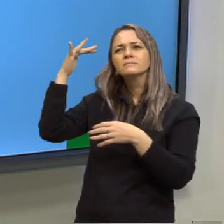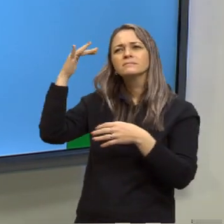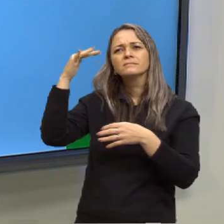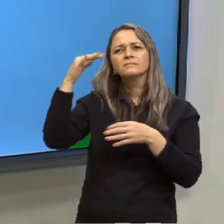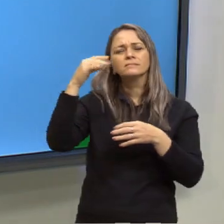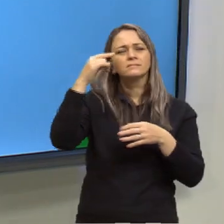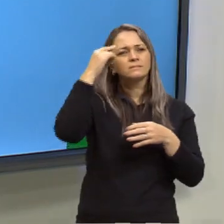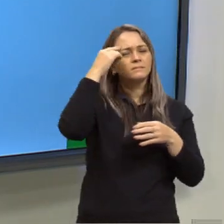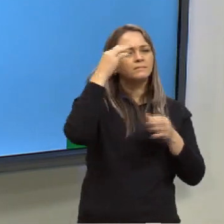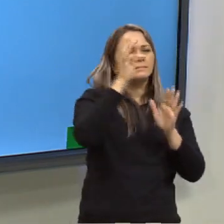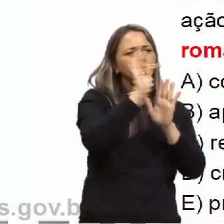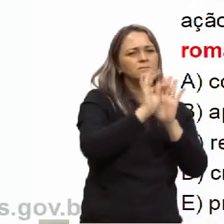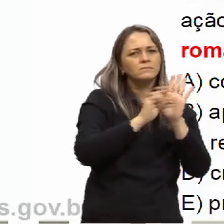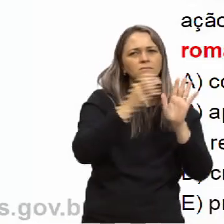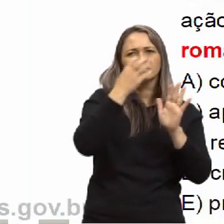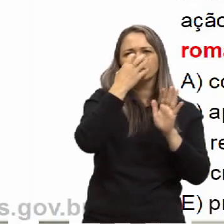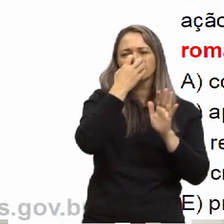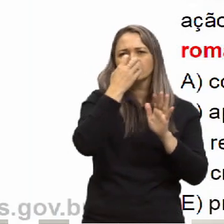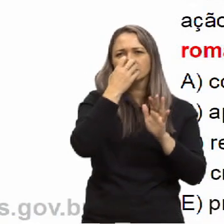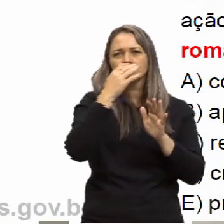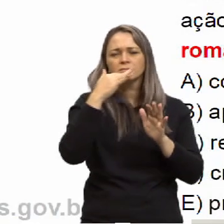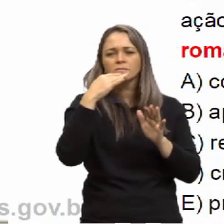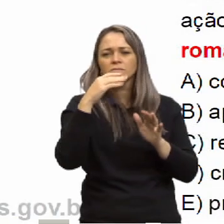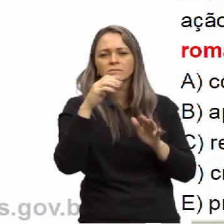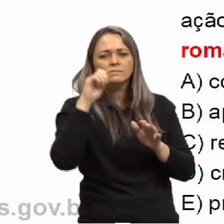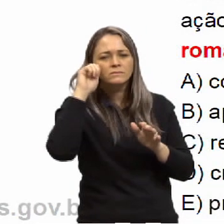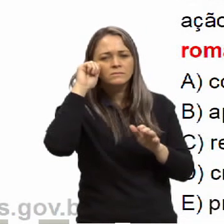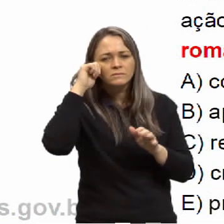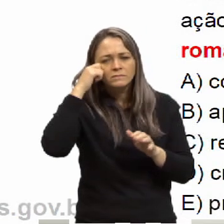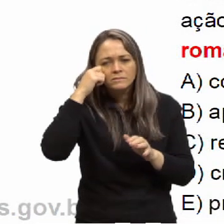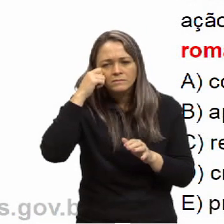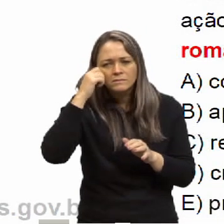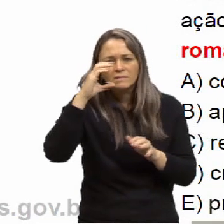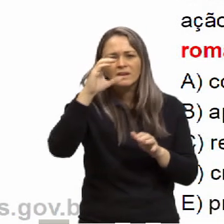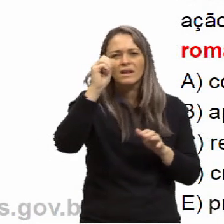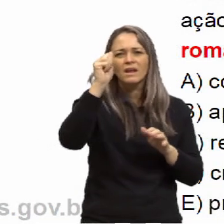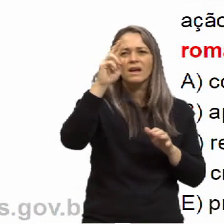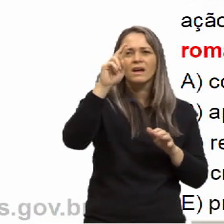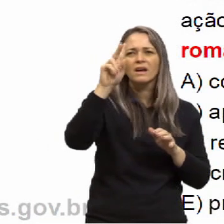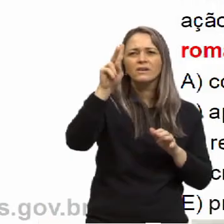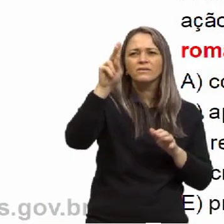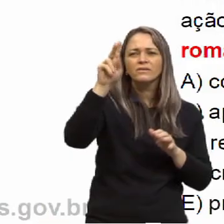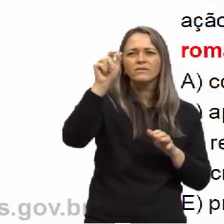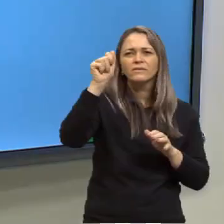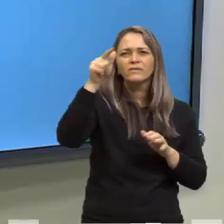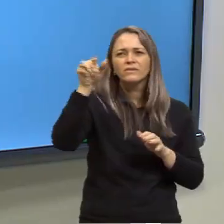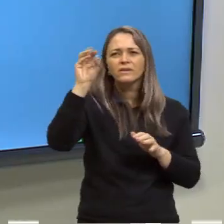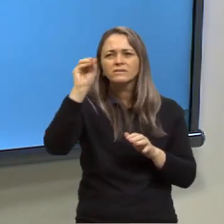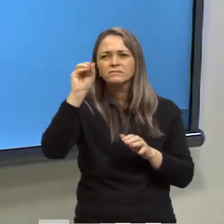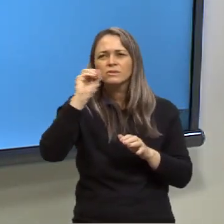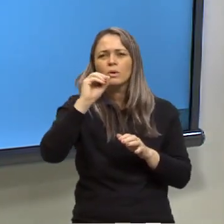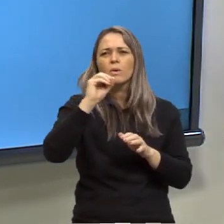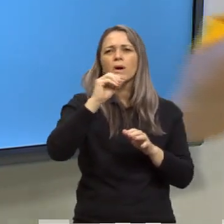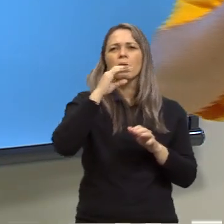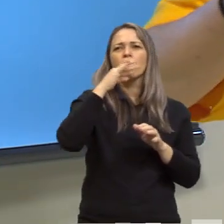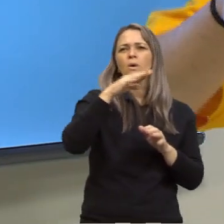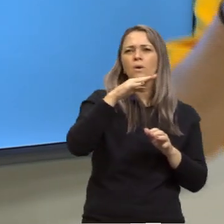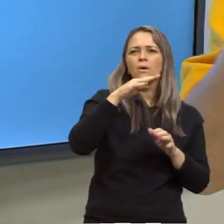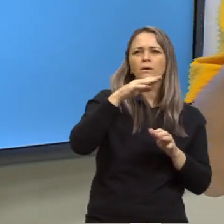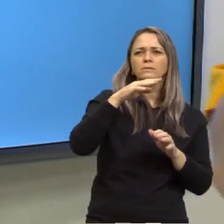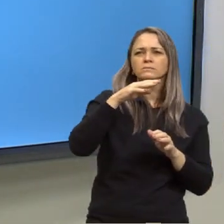começa assim um cachorro cor de carvão qual é a cor do carvão? Carvão é preto.